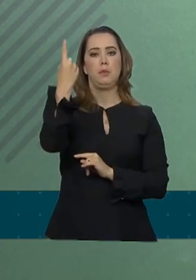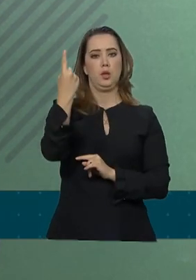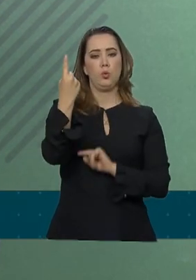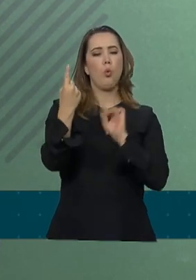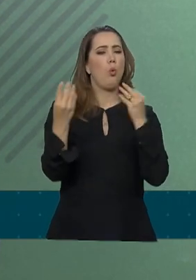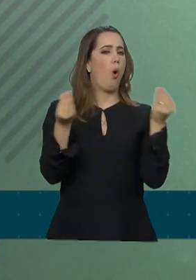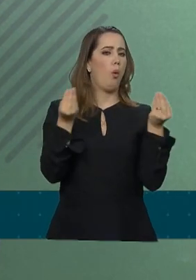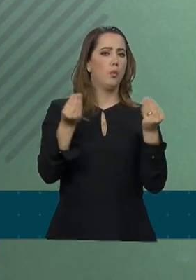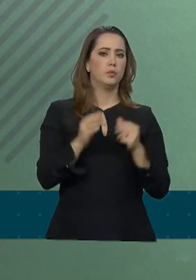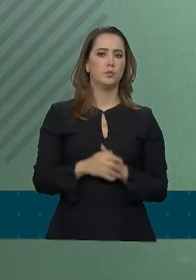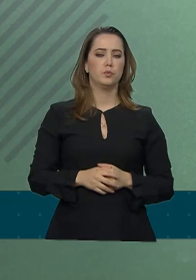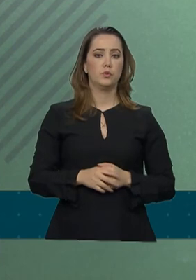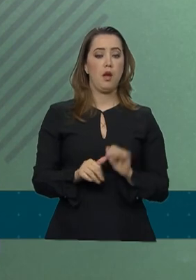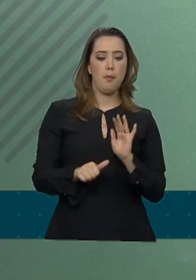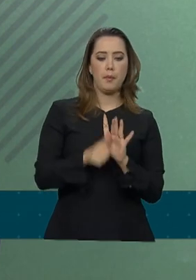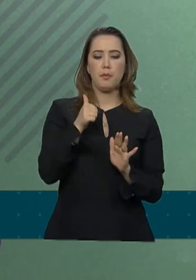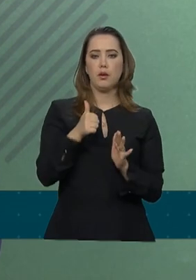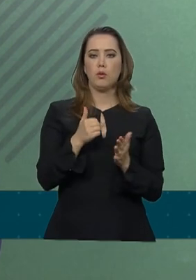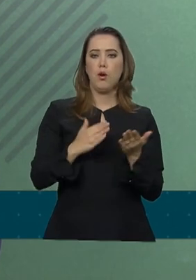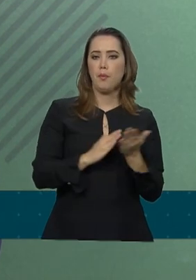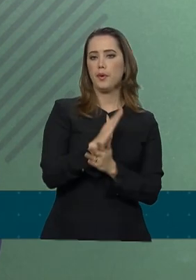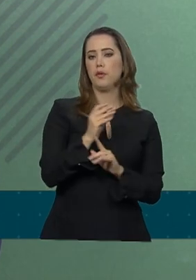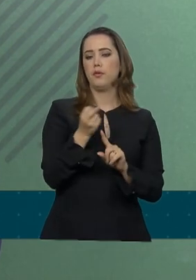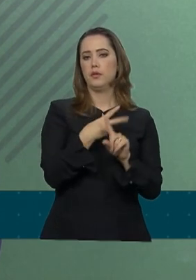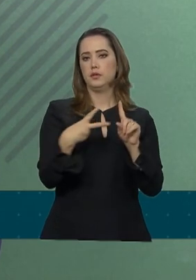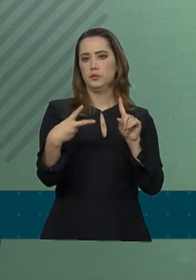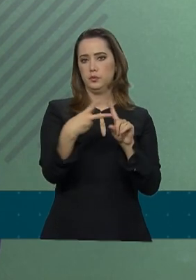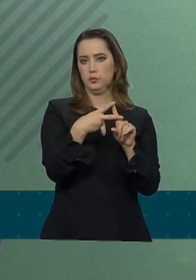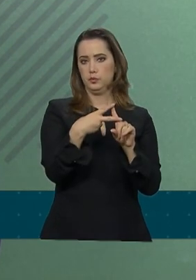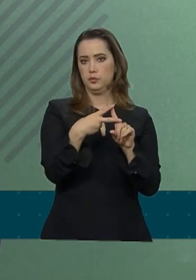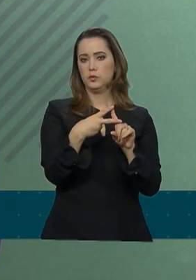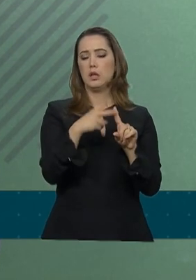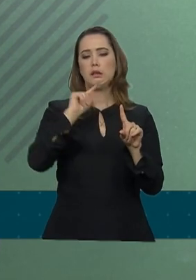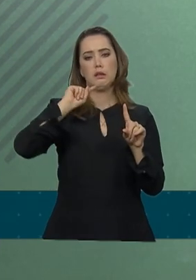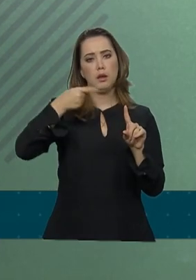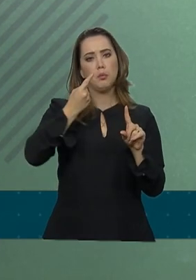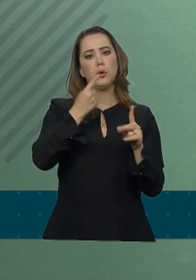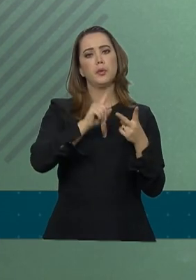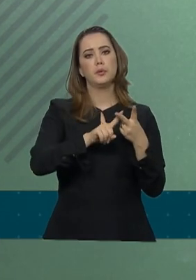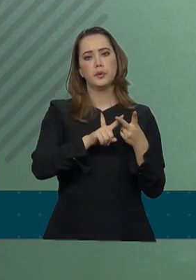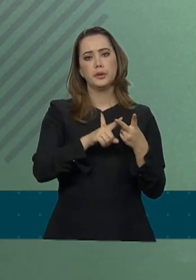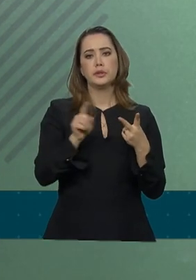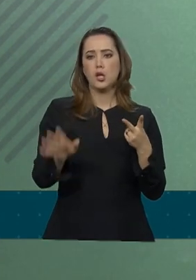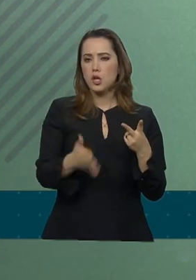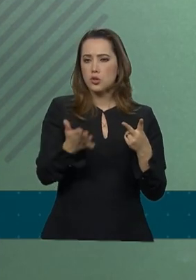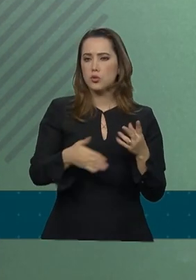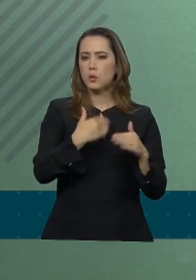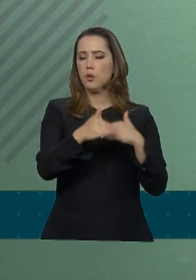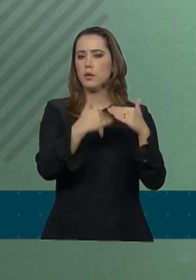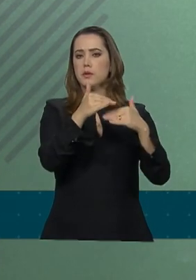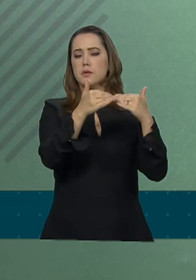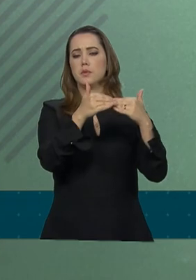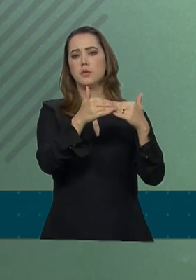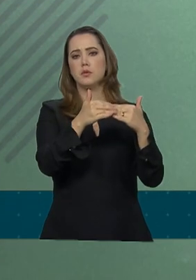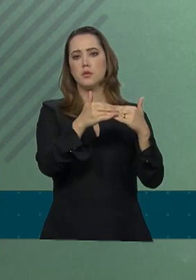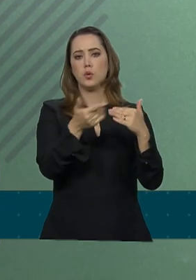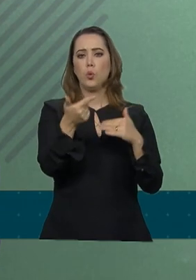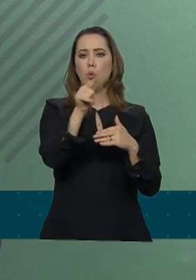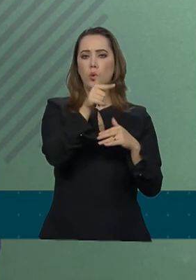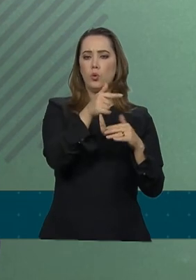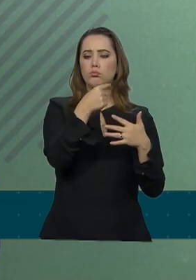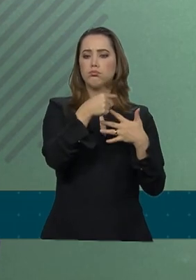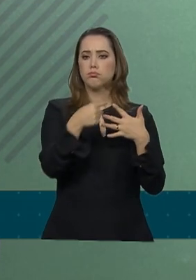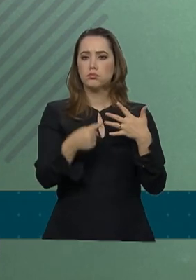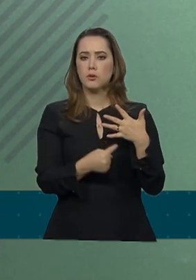aprovar a Nova Previdência. Depois, será necessário estimular o crescimento com outras